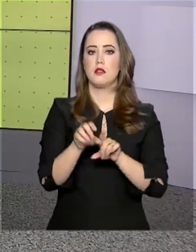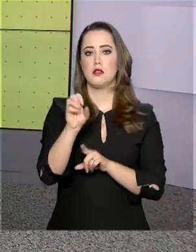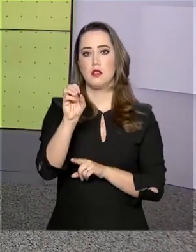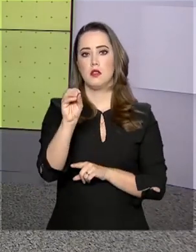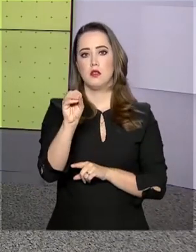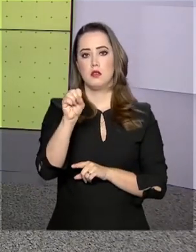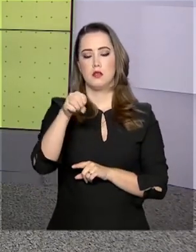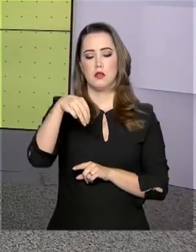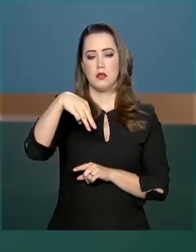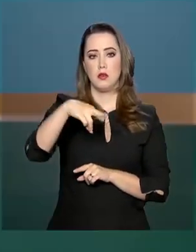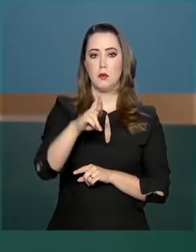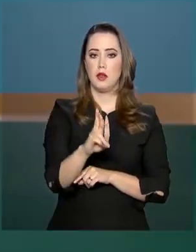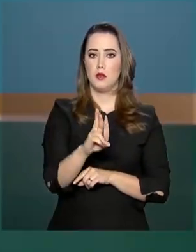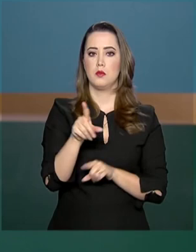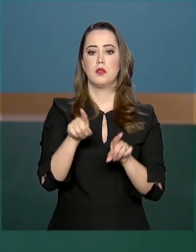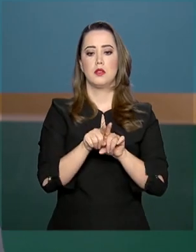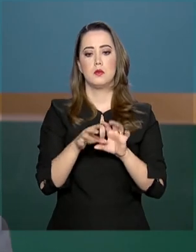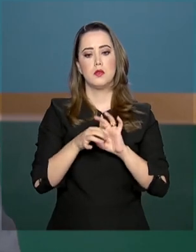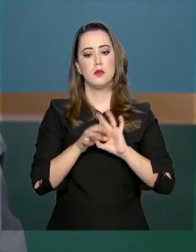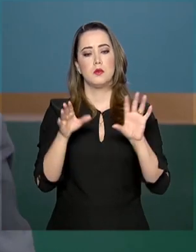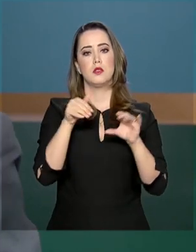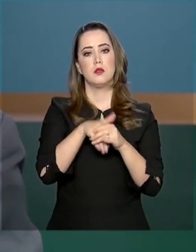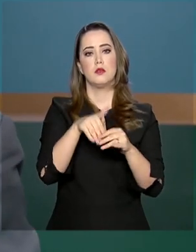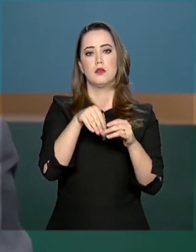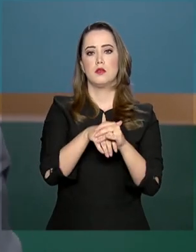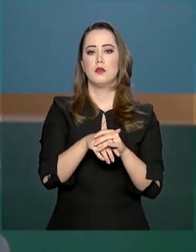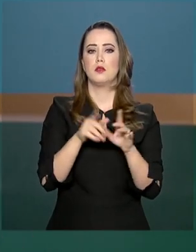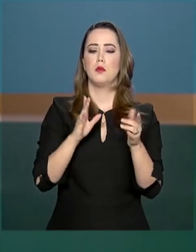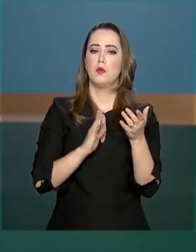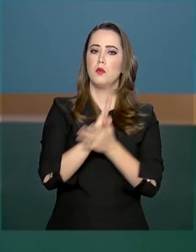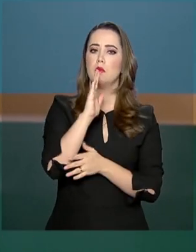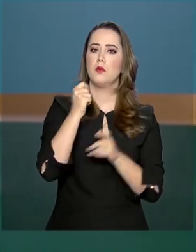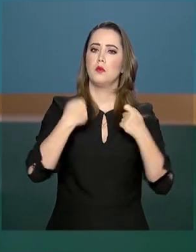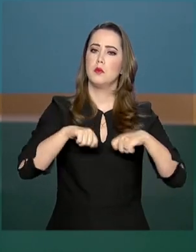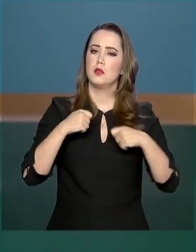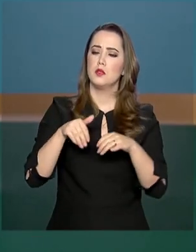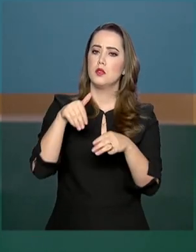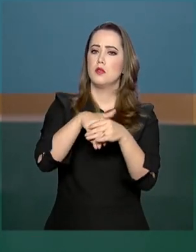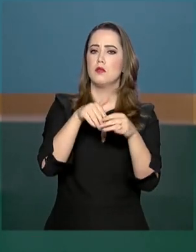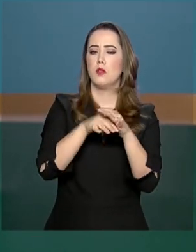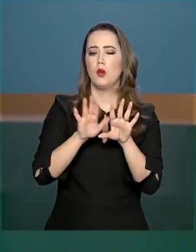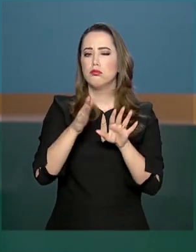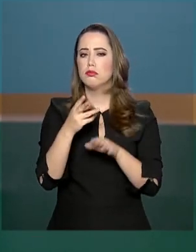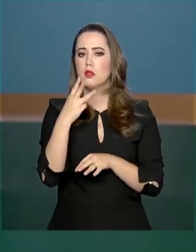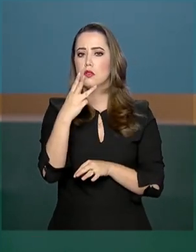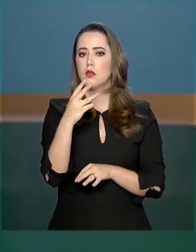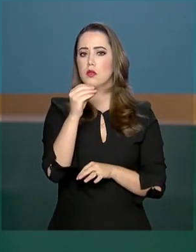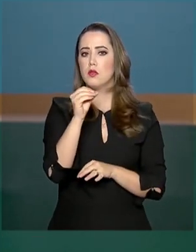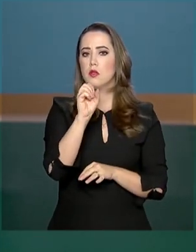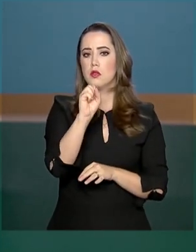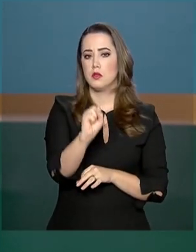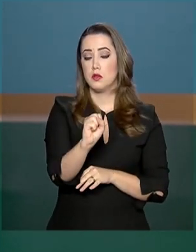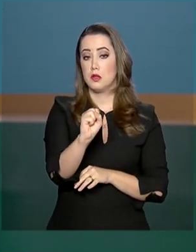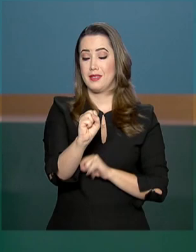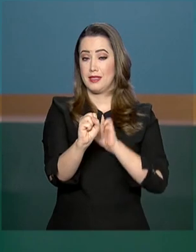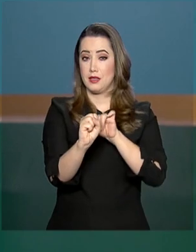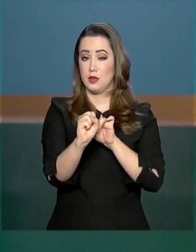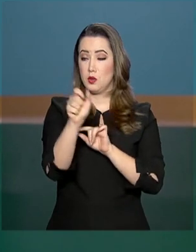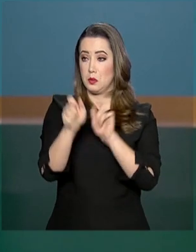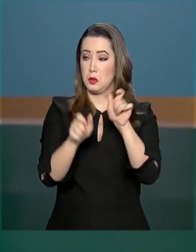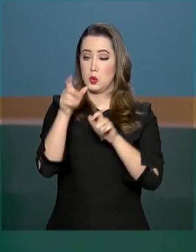votar no plenário. Para ser aprovada, são necessários os votos de pelo menos 308 dos